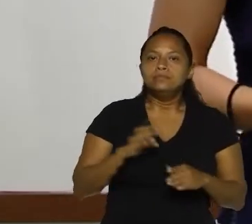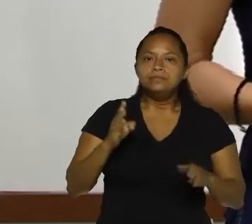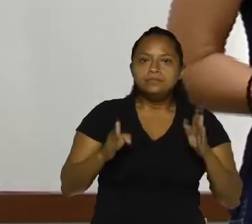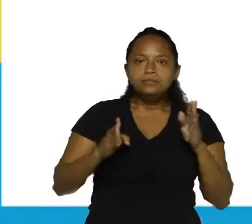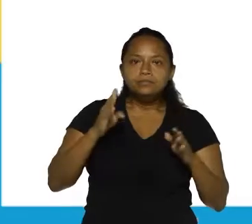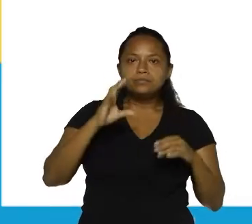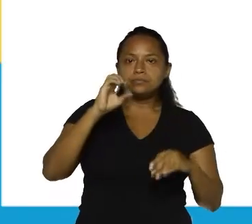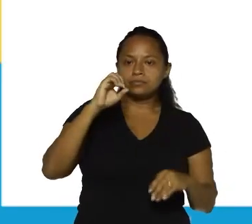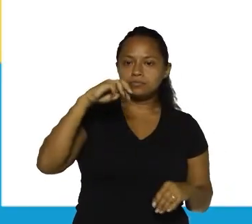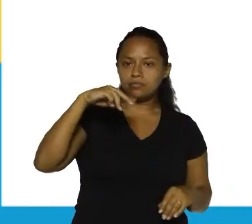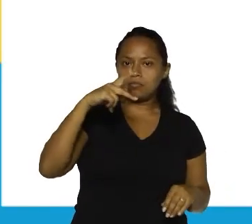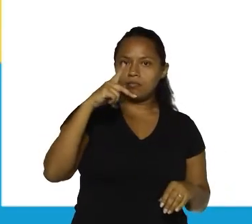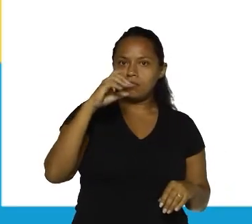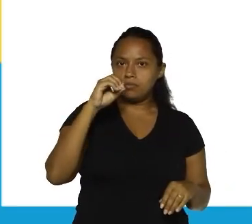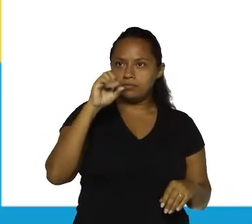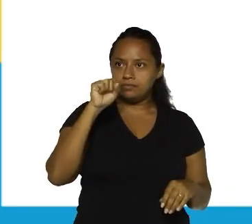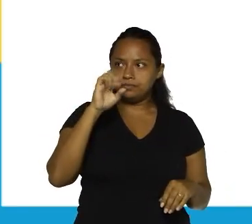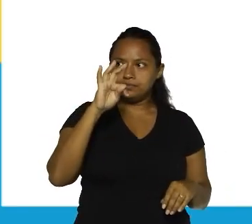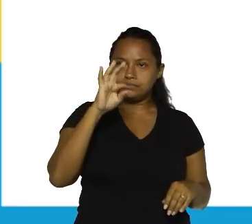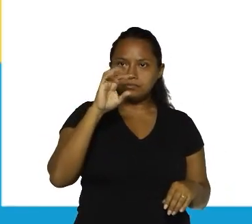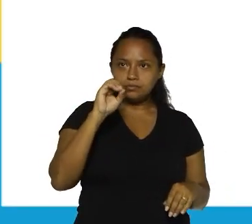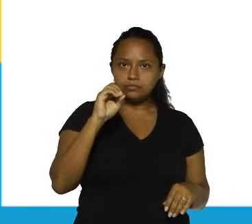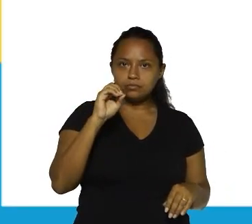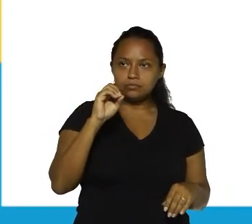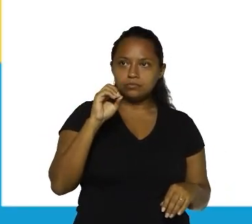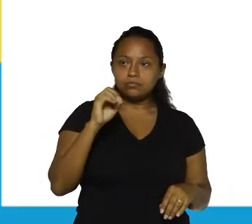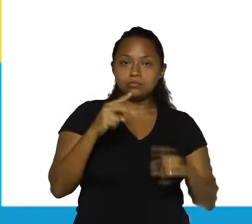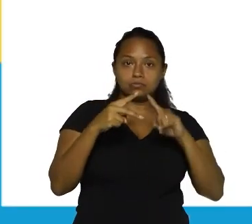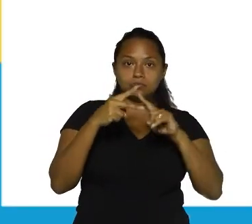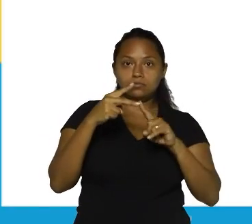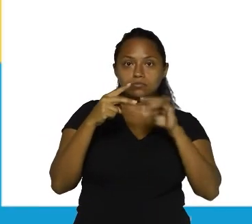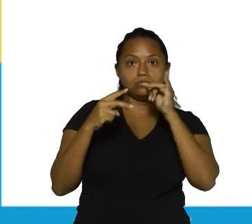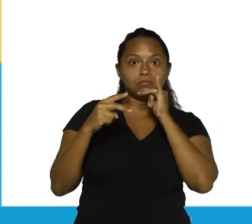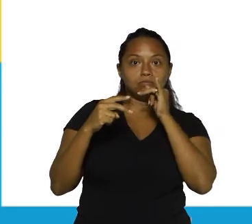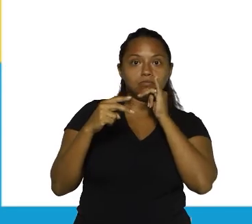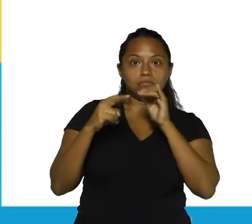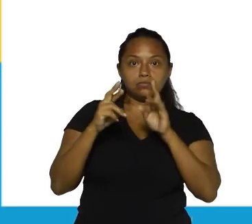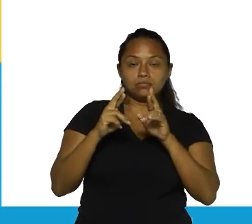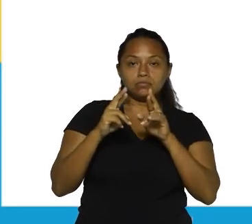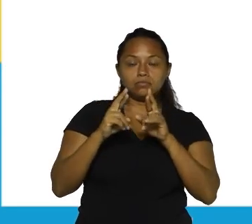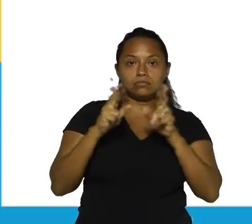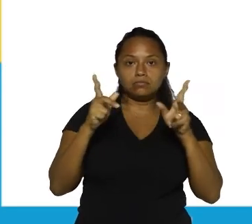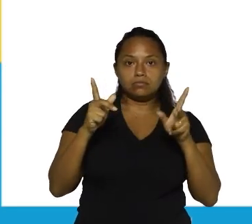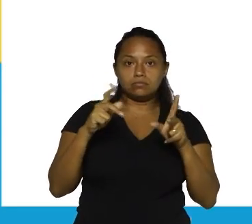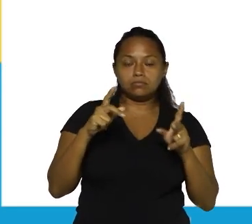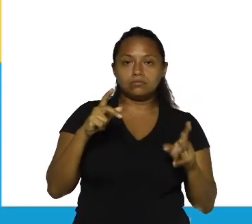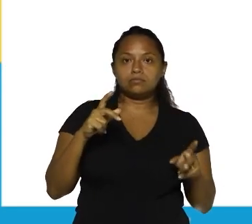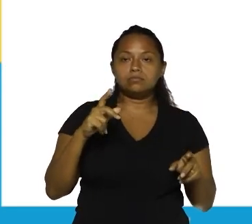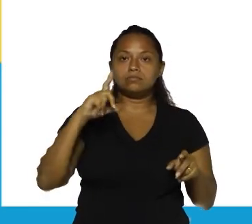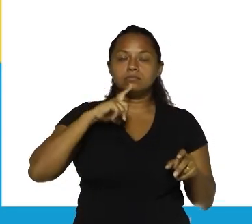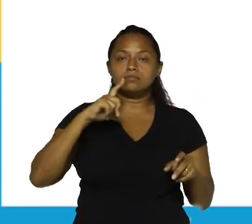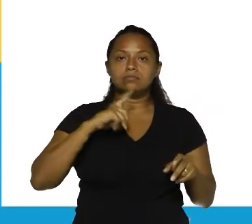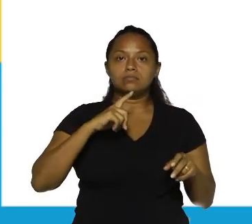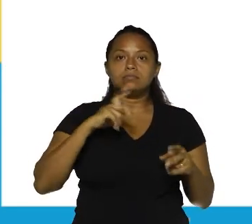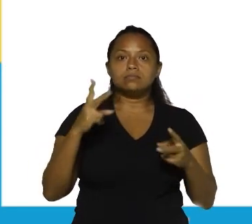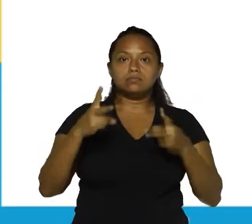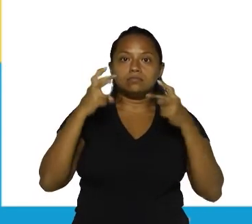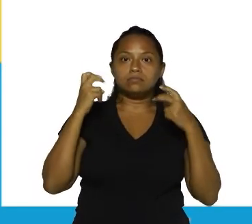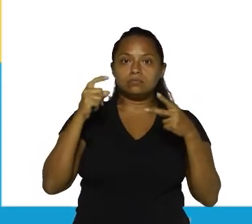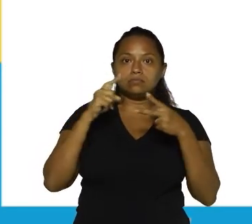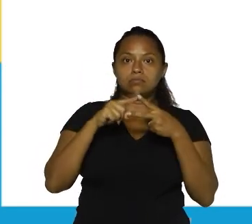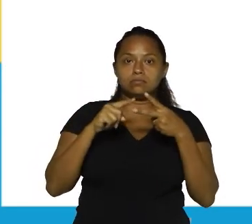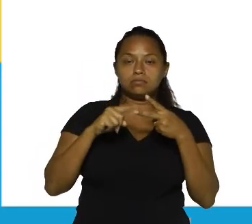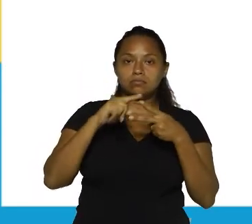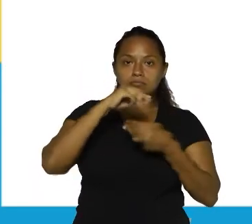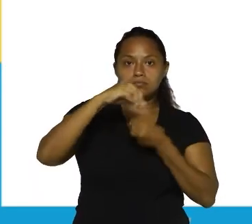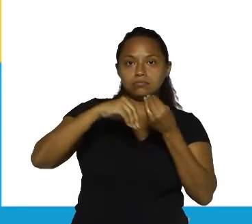período composto pelos dois. Vejam só. Eu coloquei dois exemplos diferentes. Eu gostaria que vocês observassem que nos dois nós